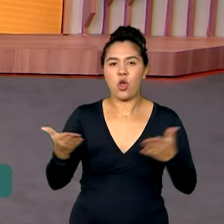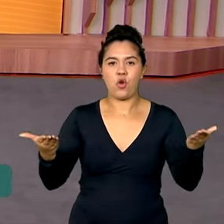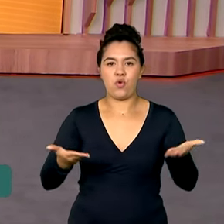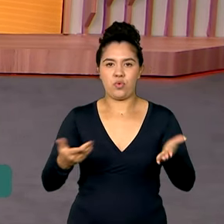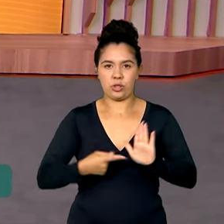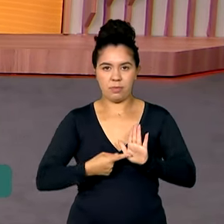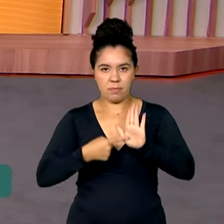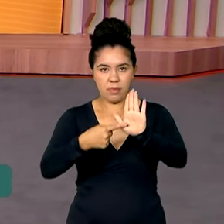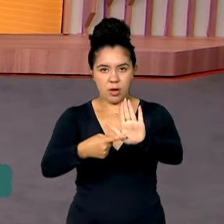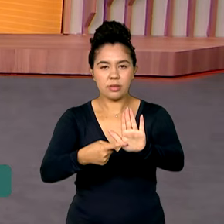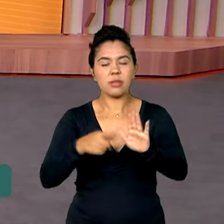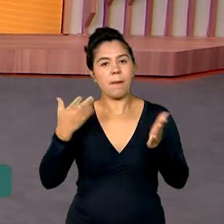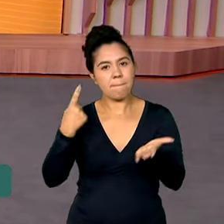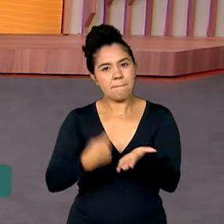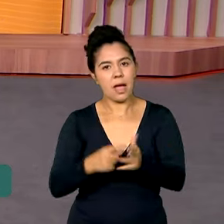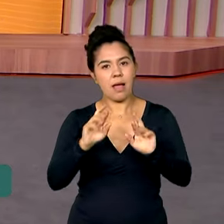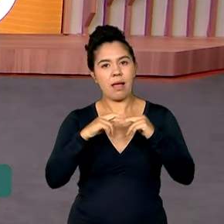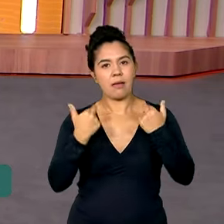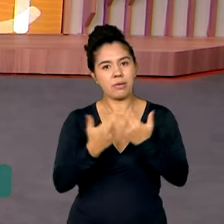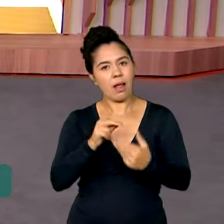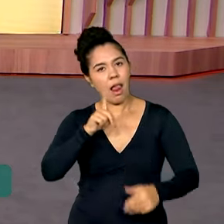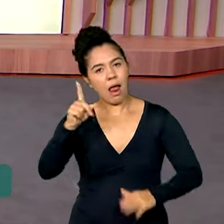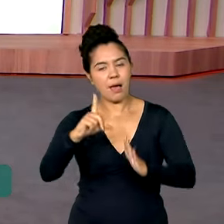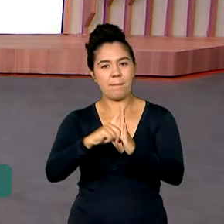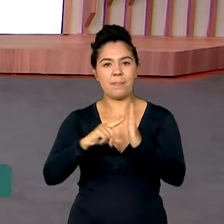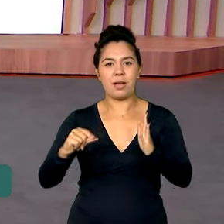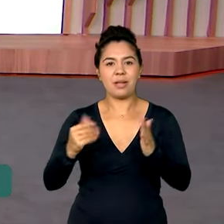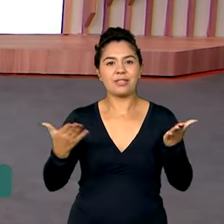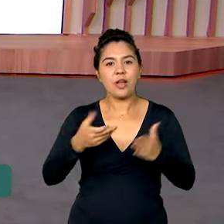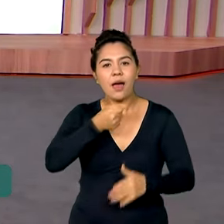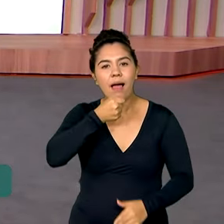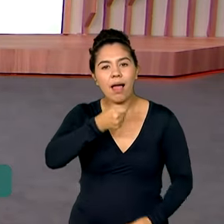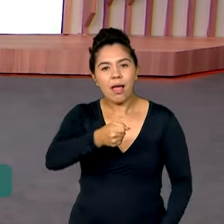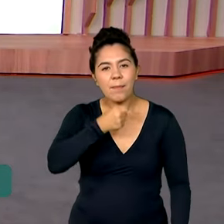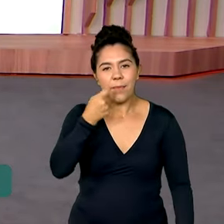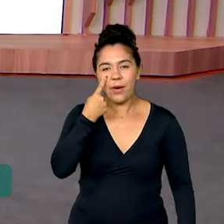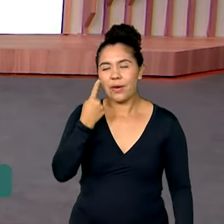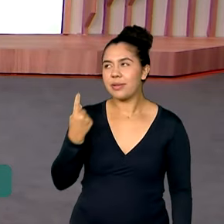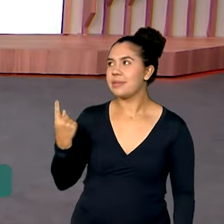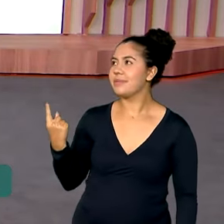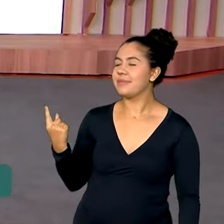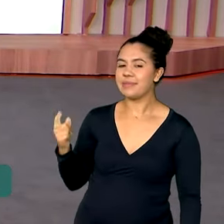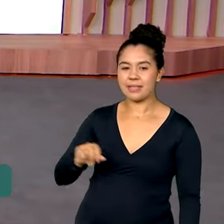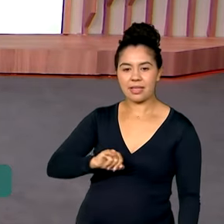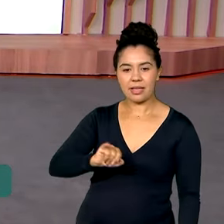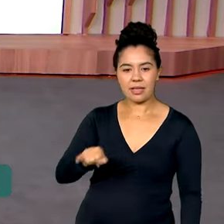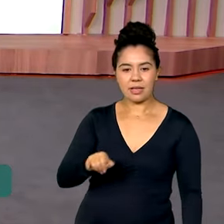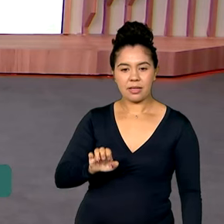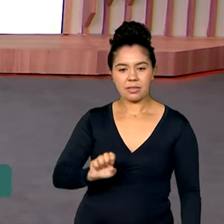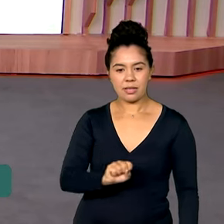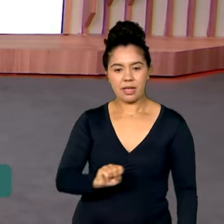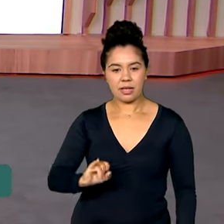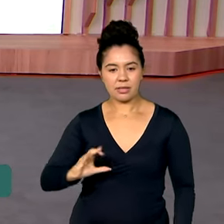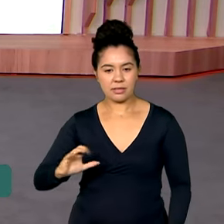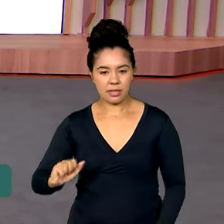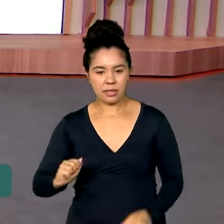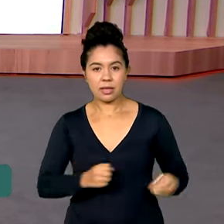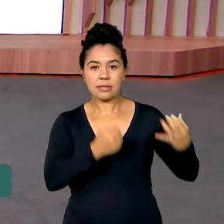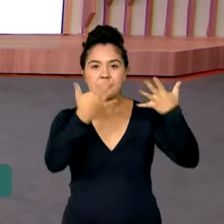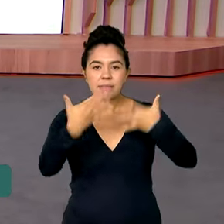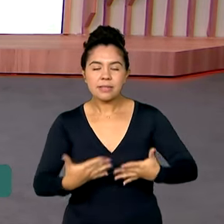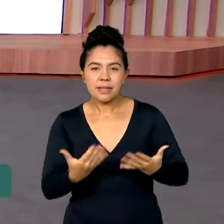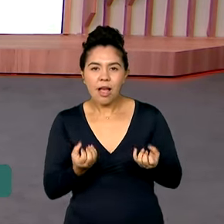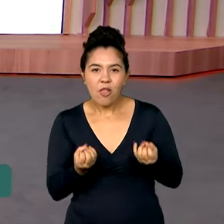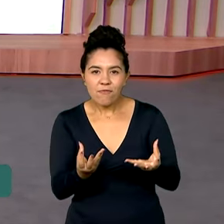no Palácio do Planalto e é para lá que nós vamos conversar ao vivo com a repórter Jéssica Gonçalves, que traz as informações para a